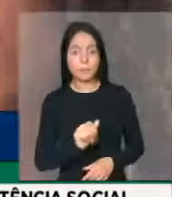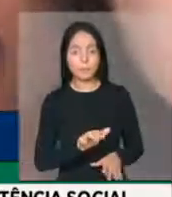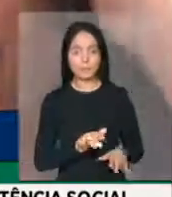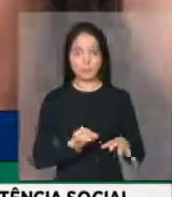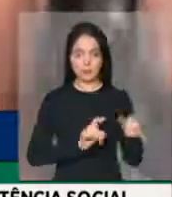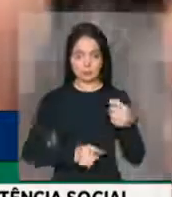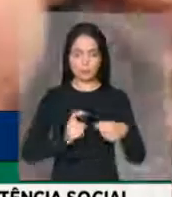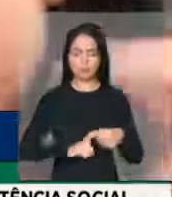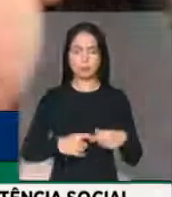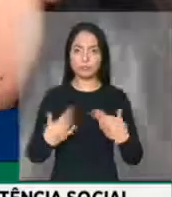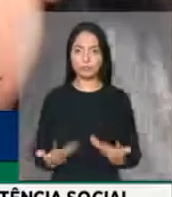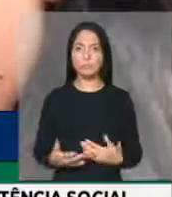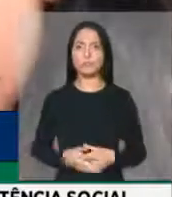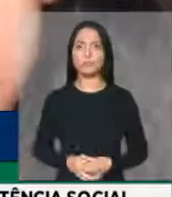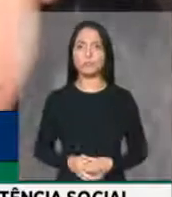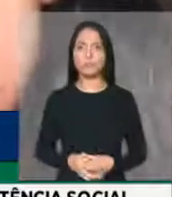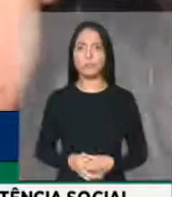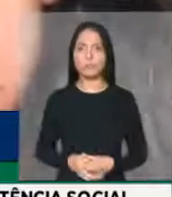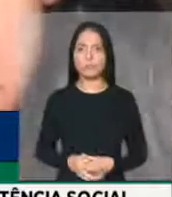medida se faz necessária...